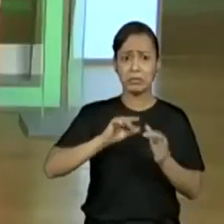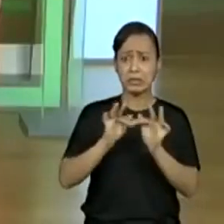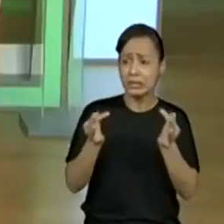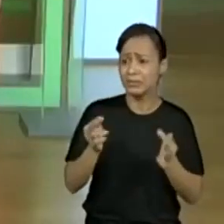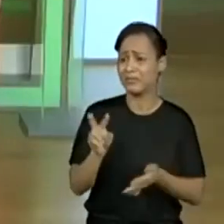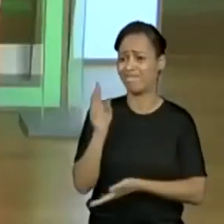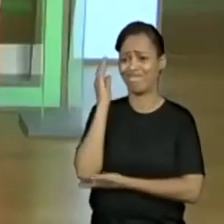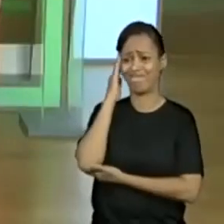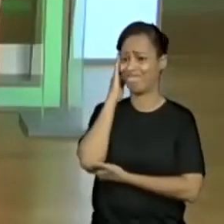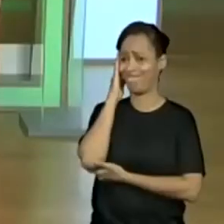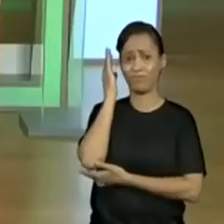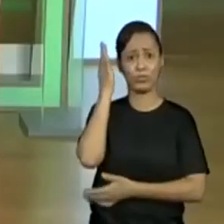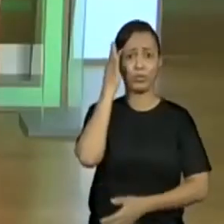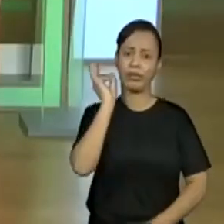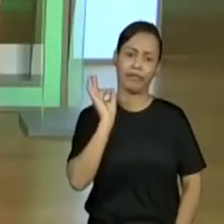lá.